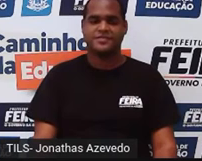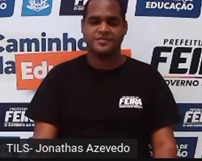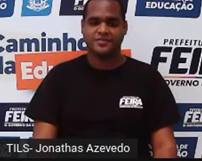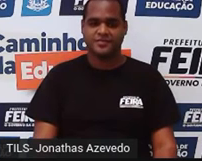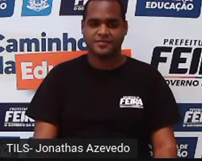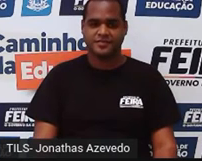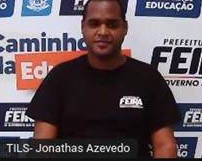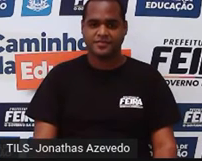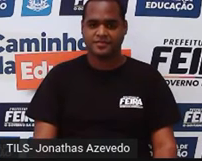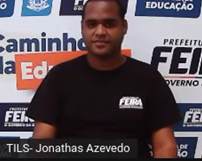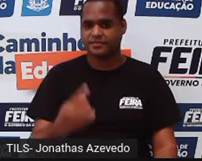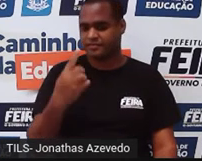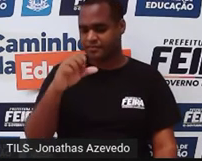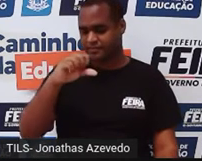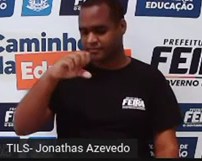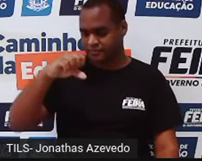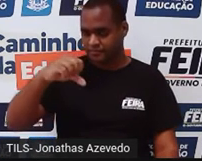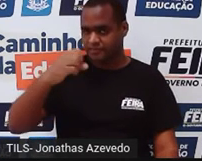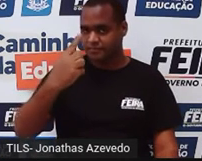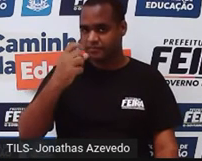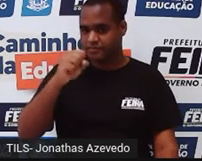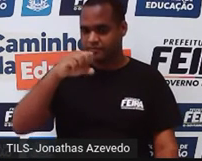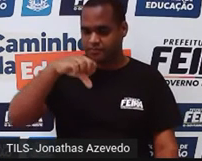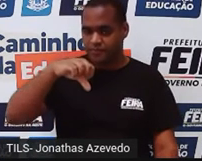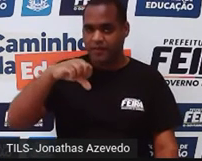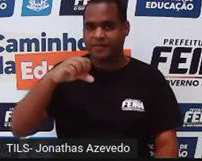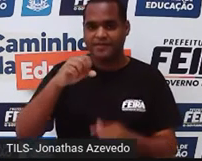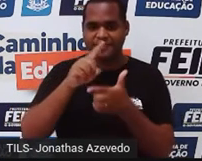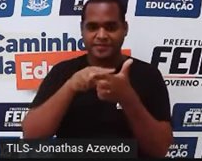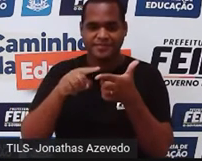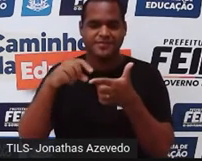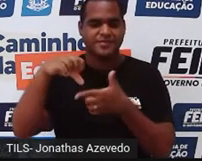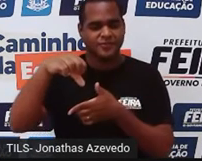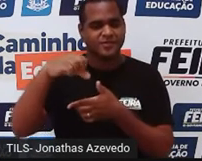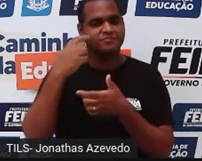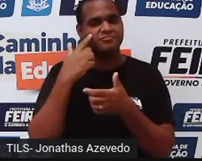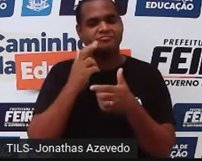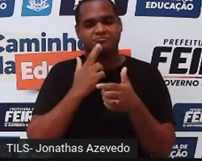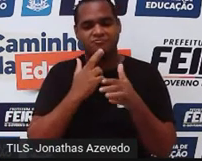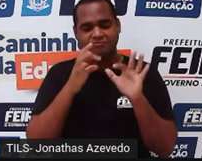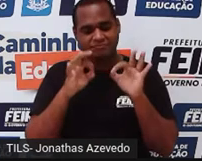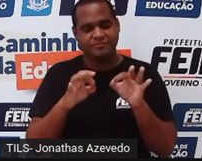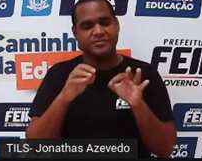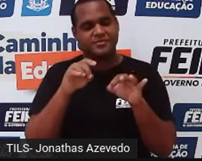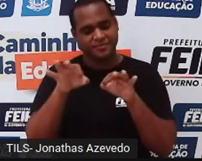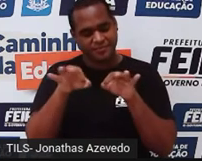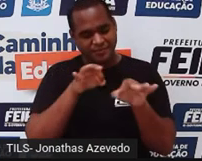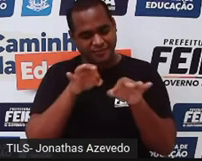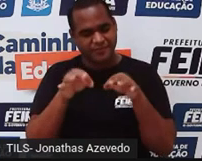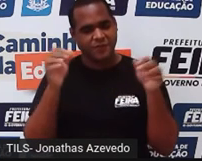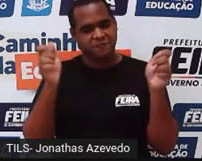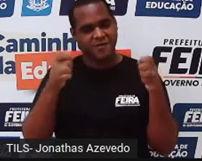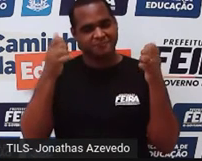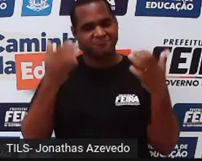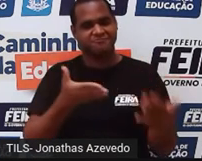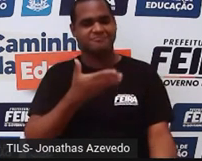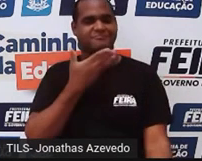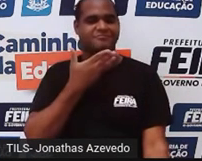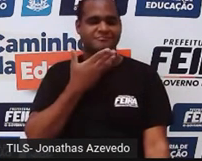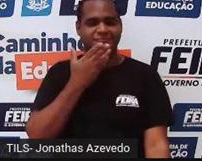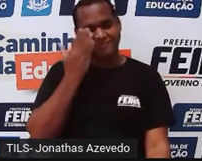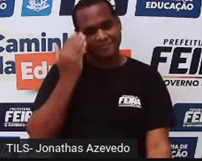Vamos dividir ali 189 por 9. Fazendo no papel, a gente vai armar a conta do jeito que a gente já conhece.